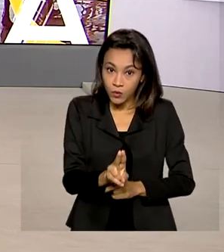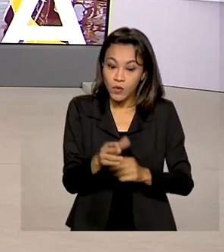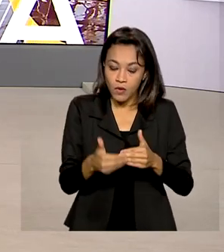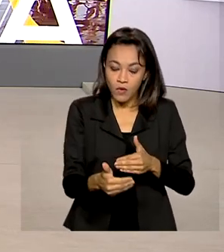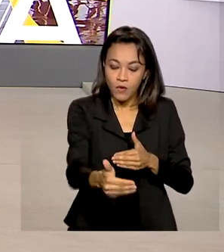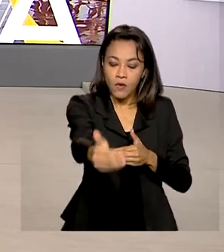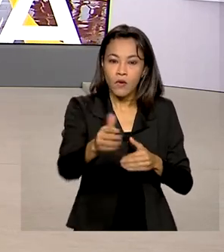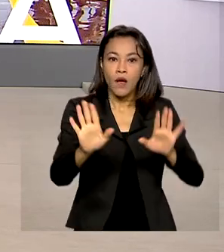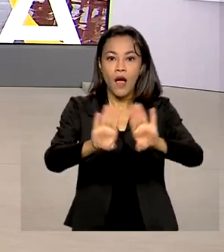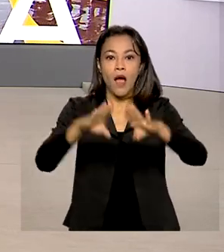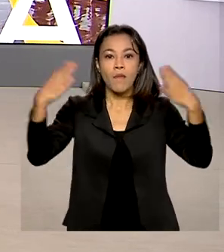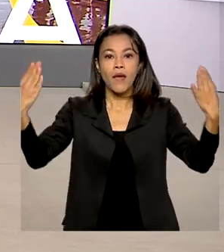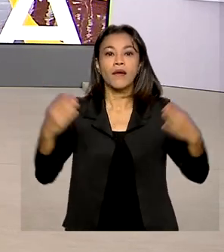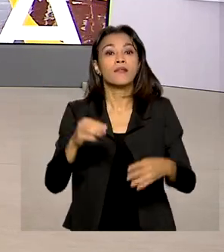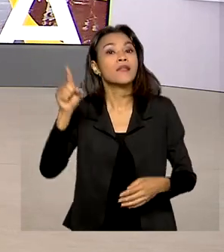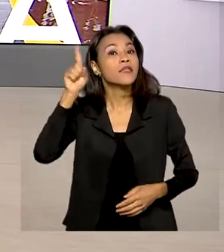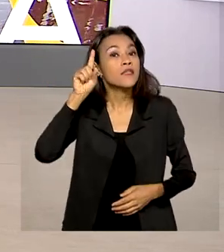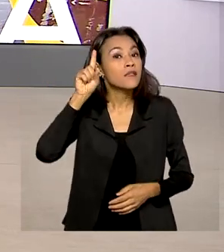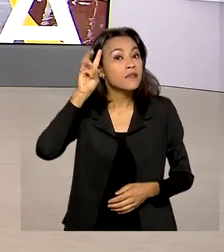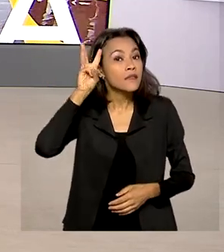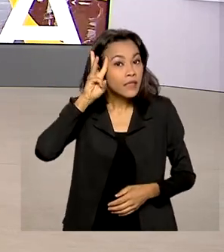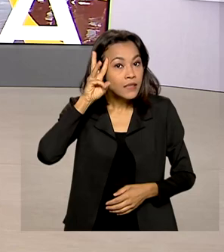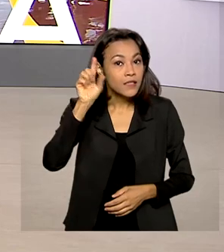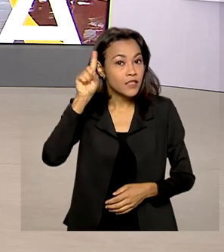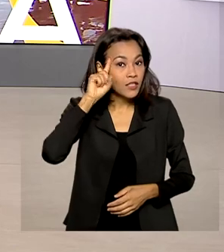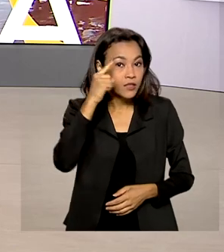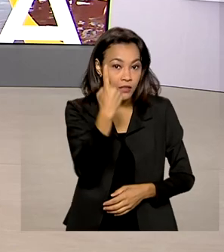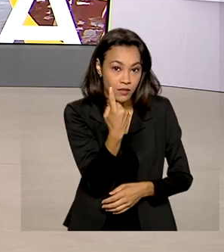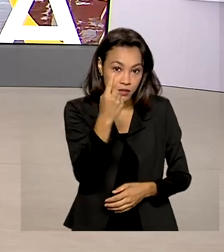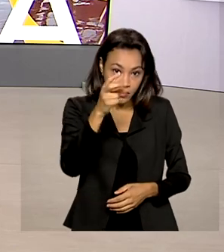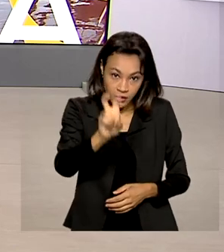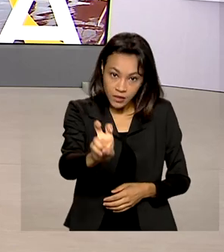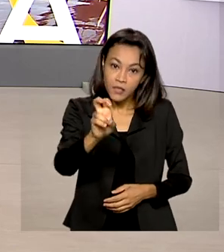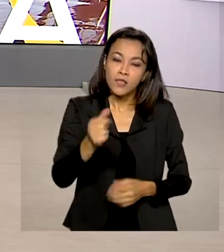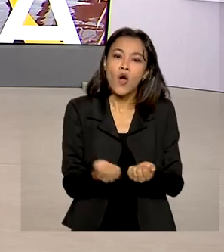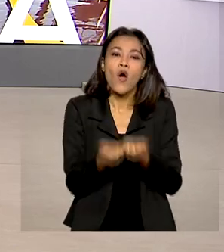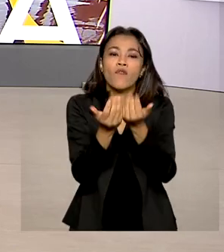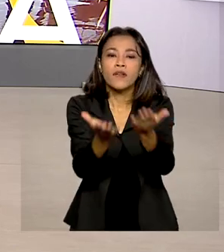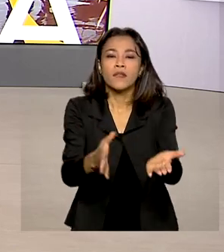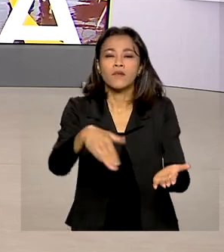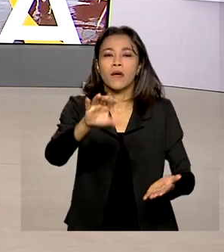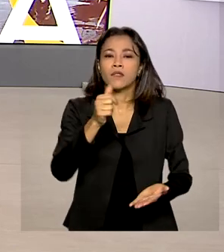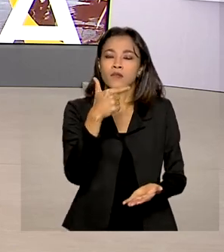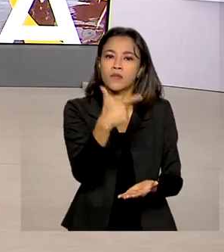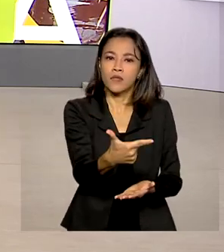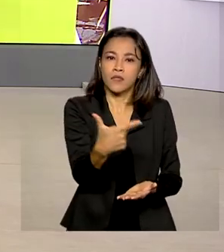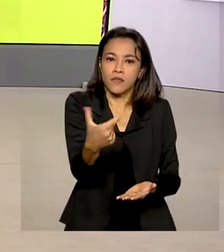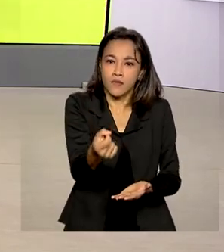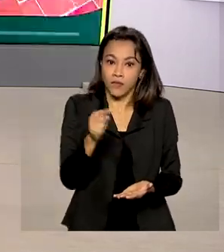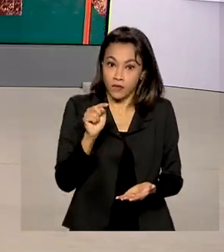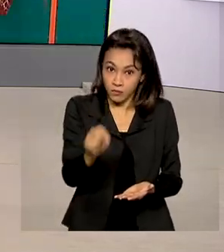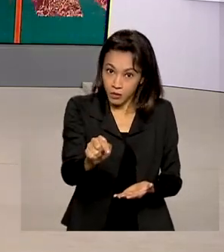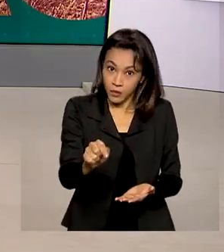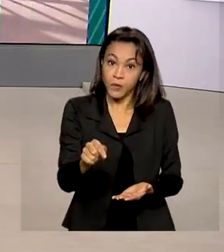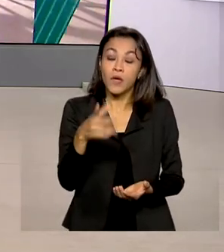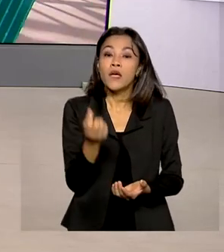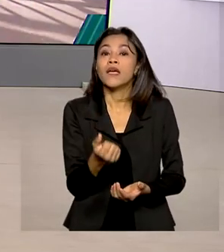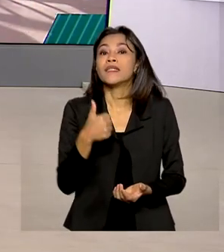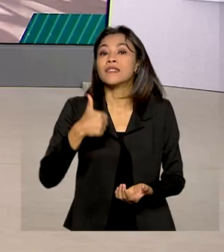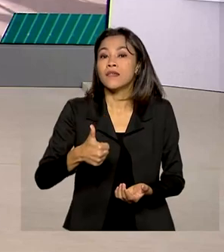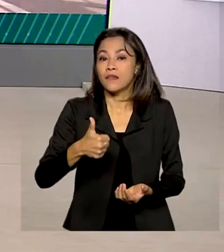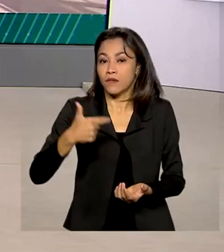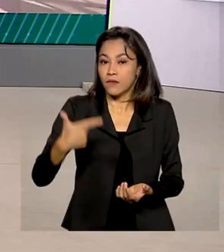ser abertas na próxima terça-feira, dia 15. Serão ofertadas mais de 220 mil vagas em 125 instituições